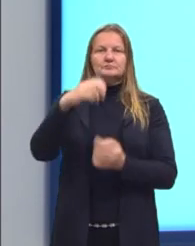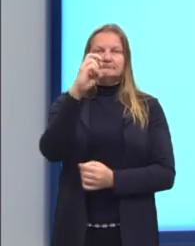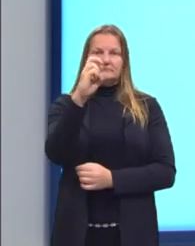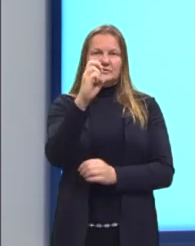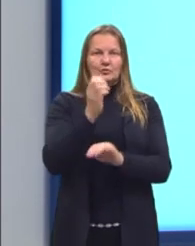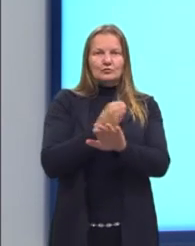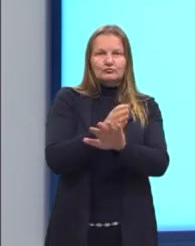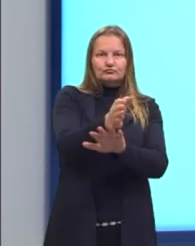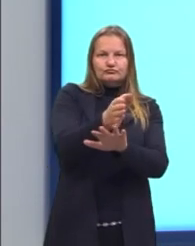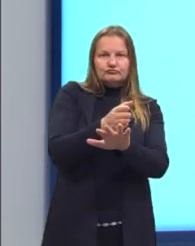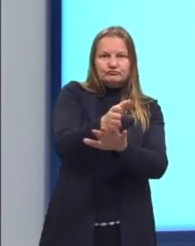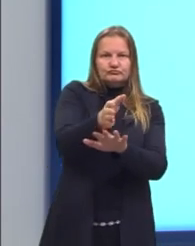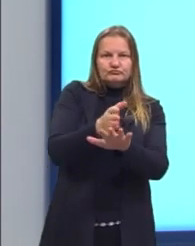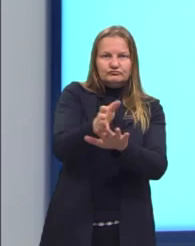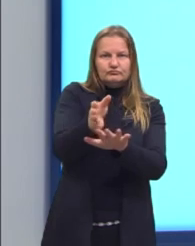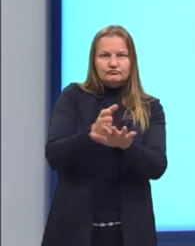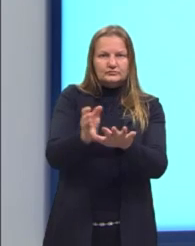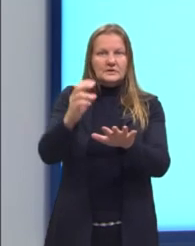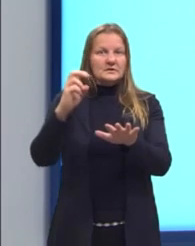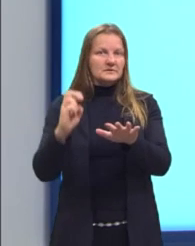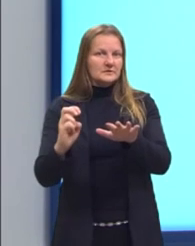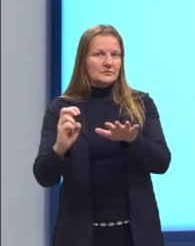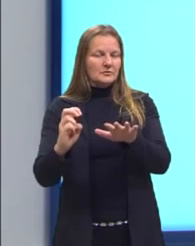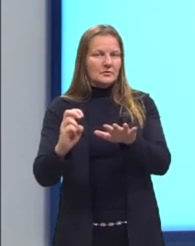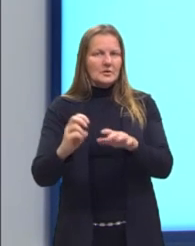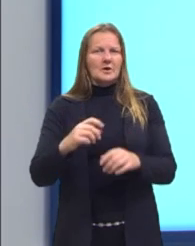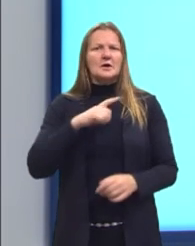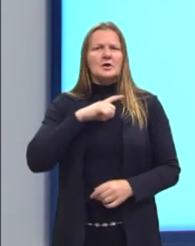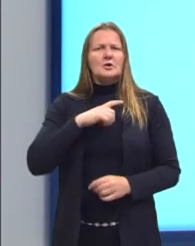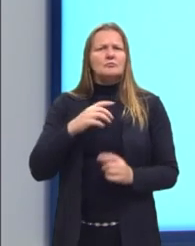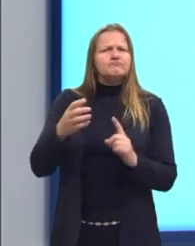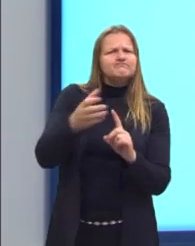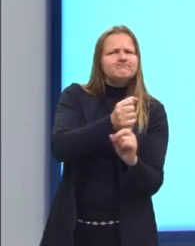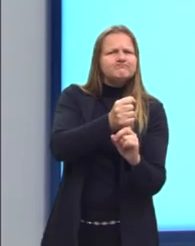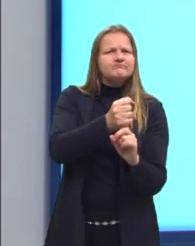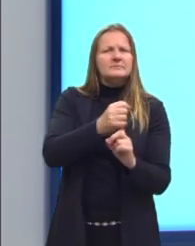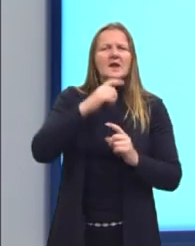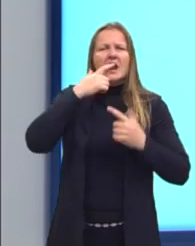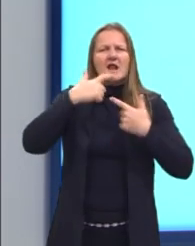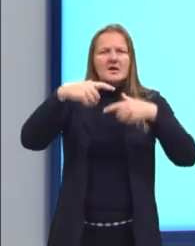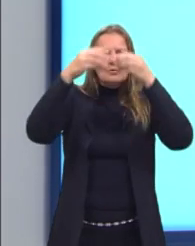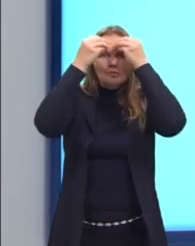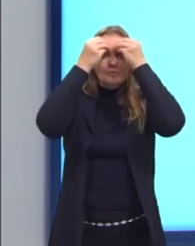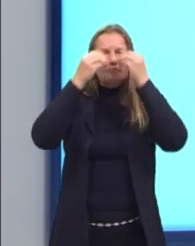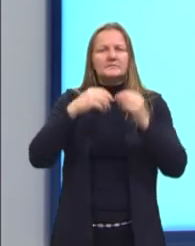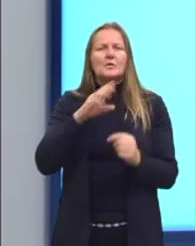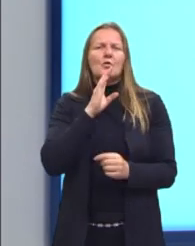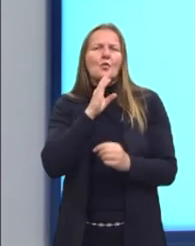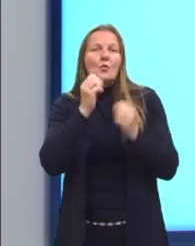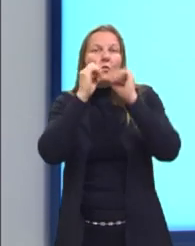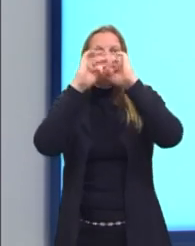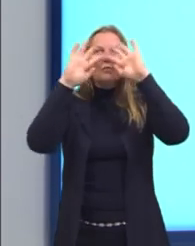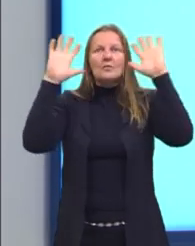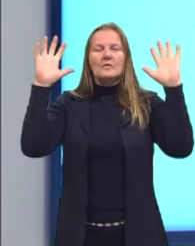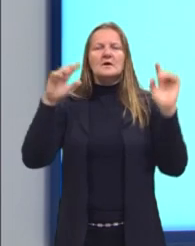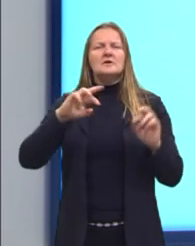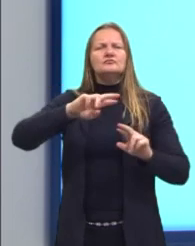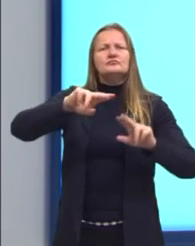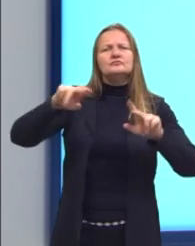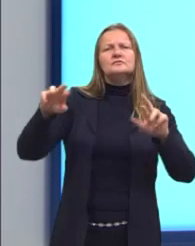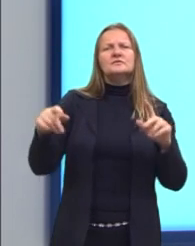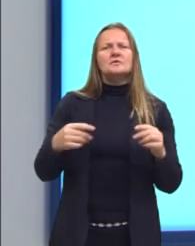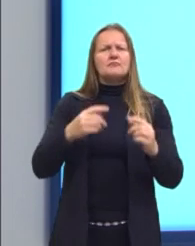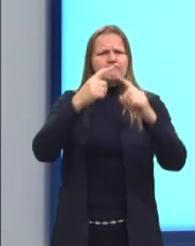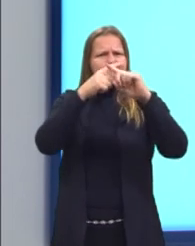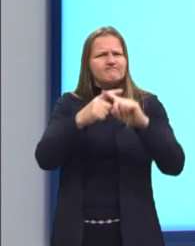eixos, dominar linguagens, compreender fenômenos, enfrentar situações problema,